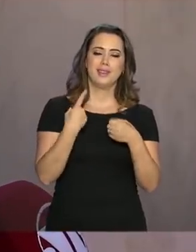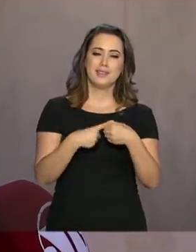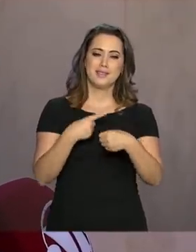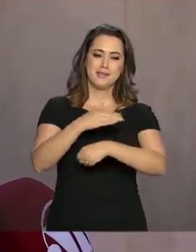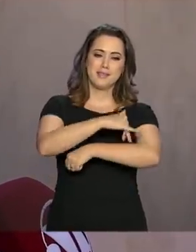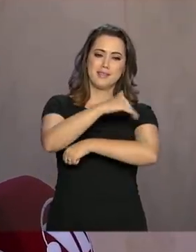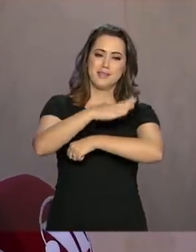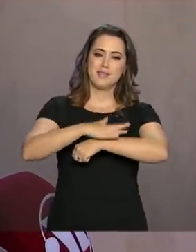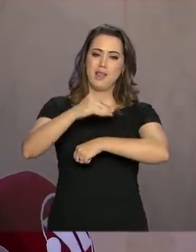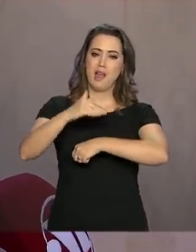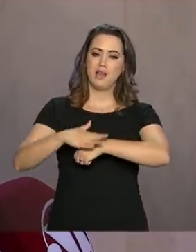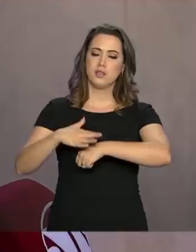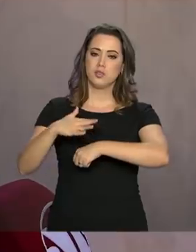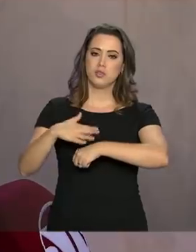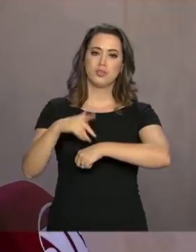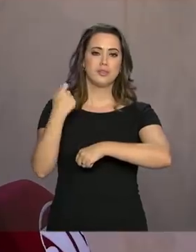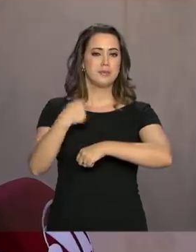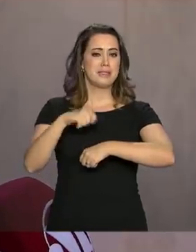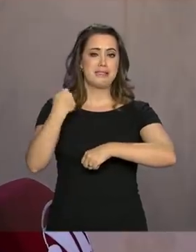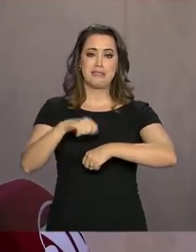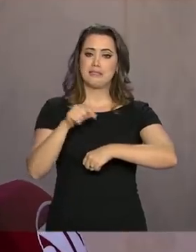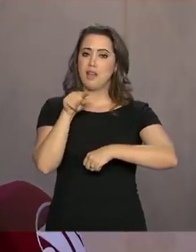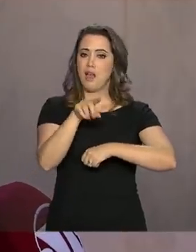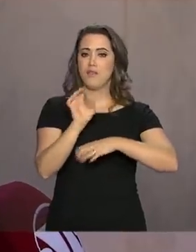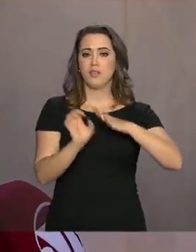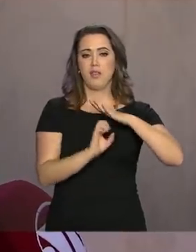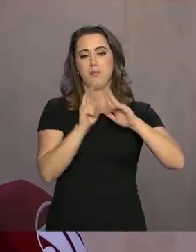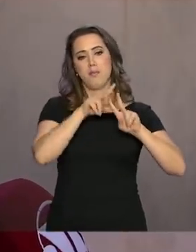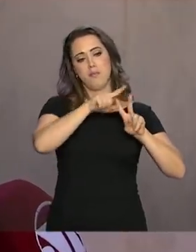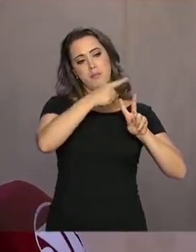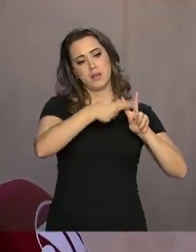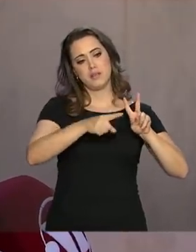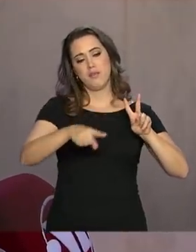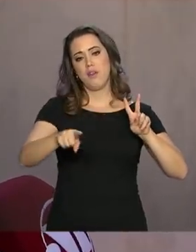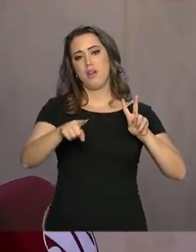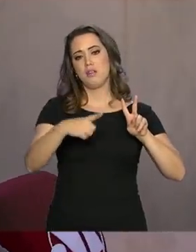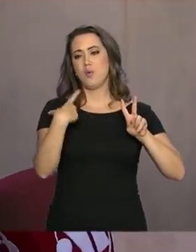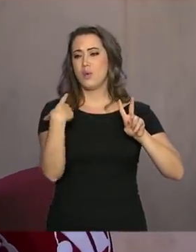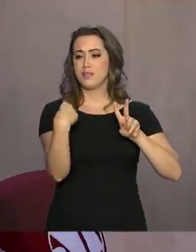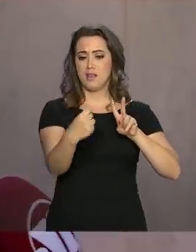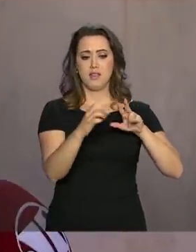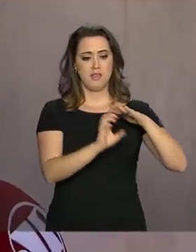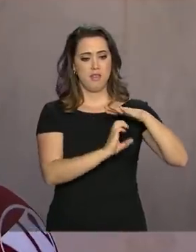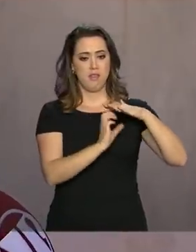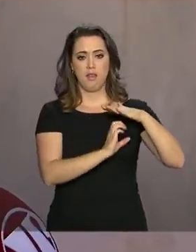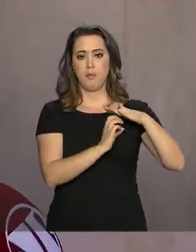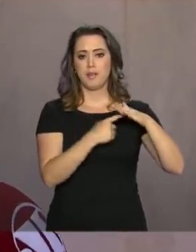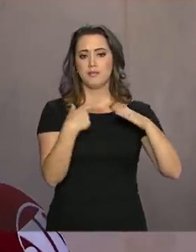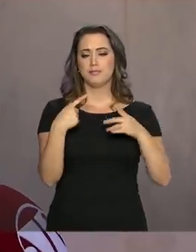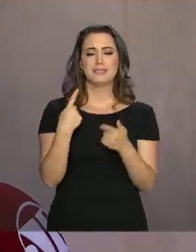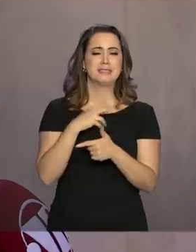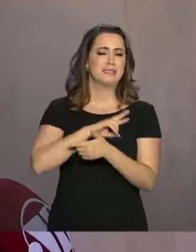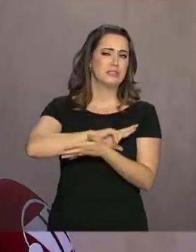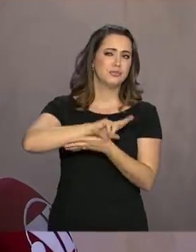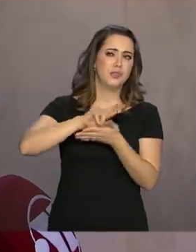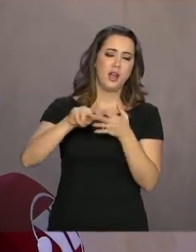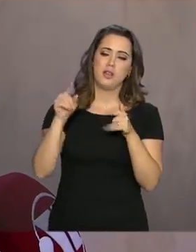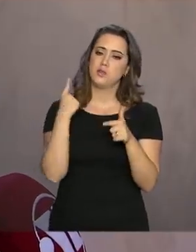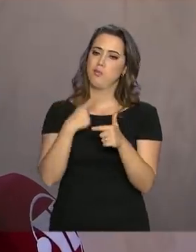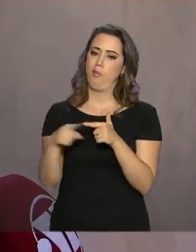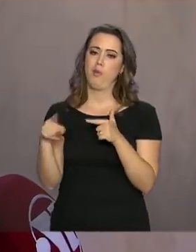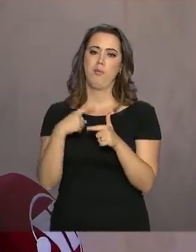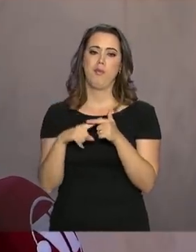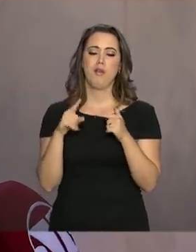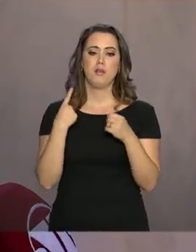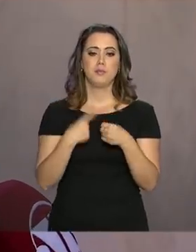de Brumadinho dependia crucialmente da Vale do Doce. Então, a saída da Vale vai gerar uma série de repercussões sobre